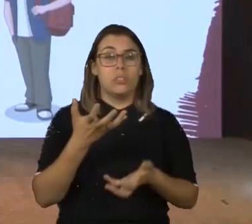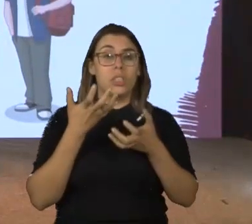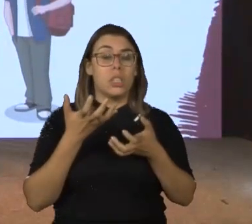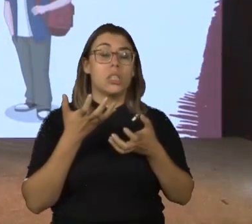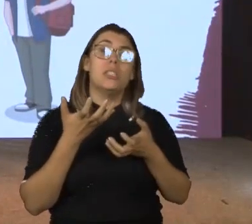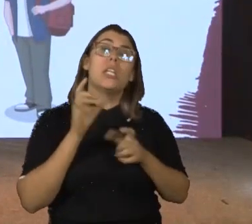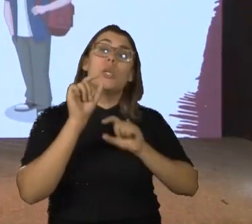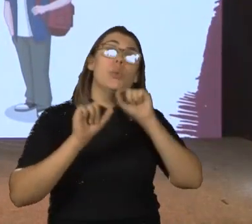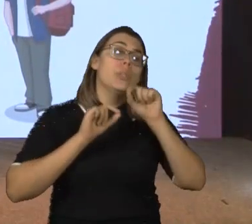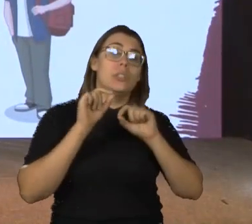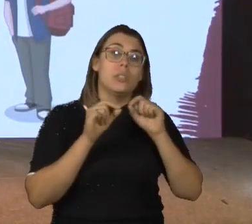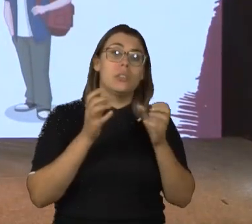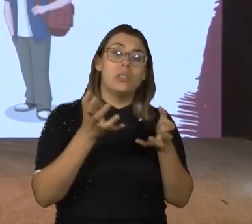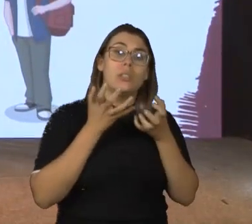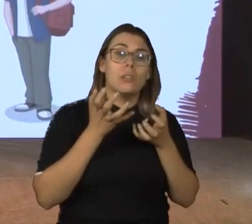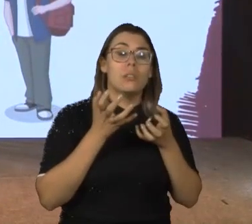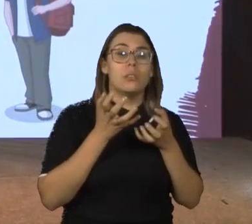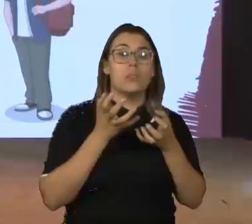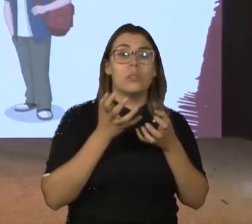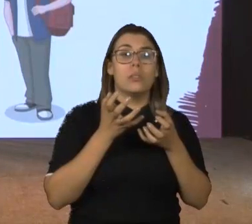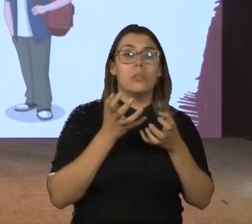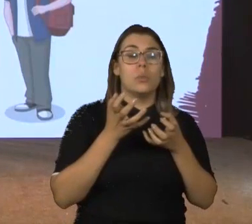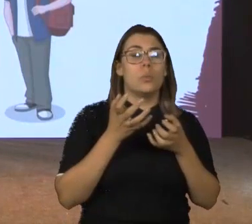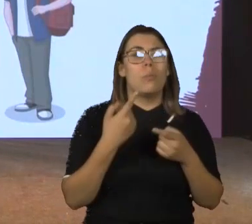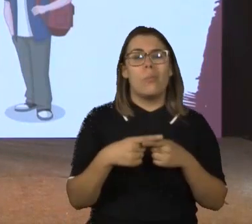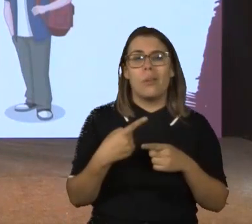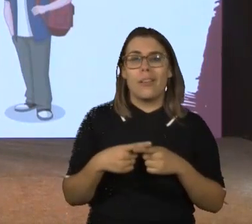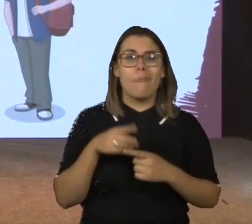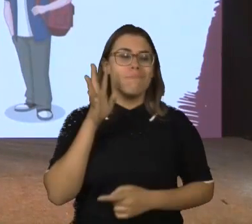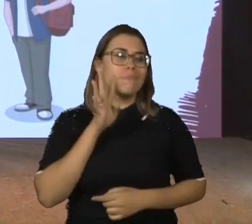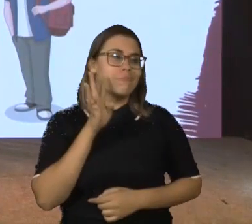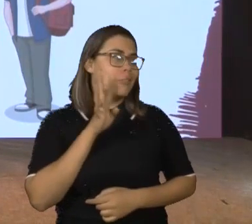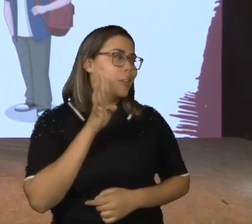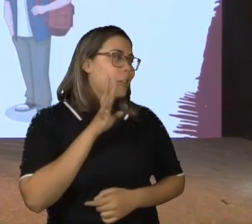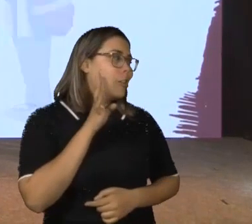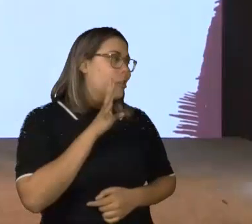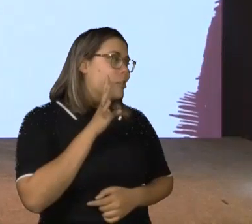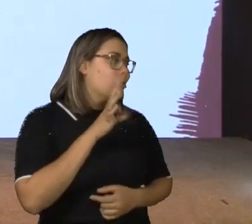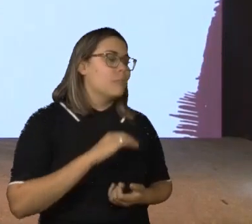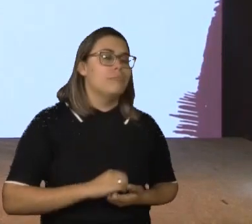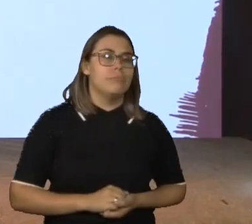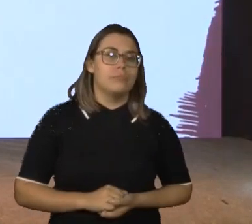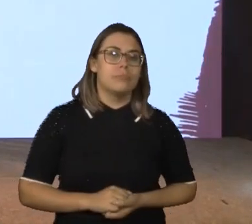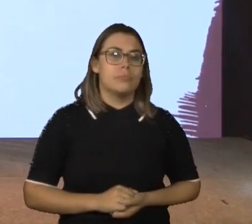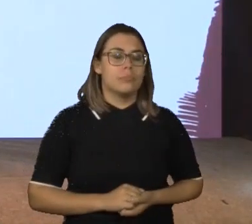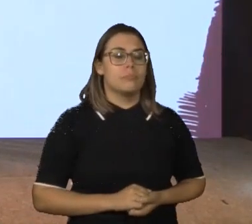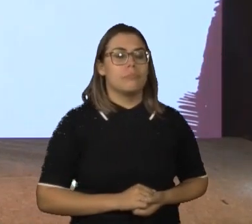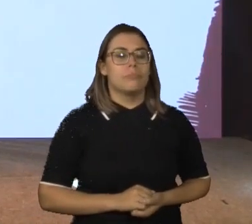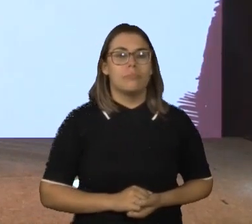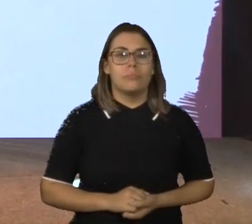Não, muitas vezes eles estão num relacionamento afetivo que é muito legal. A gente vai conversar um pouquinho sobre isso.